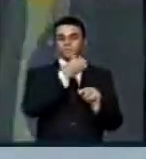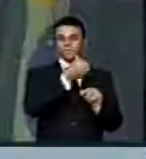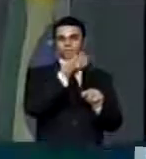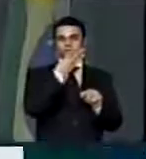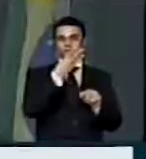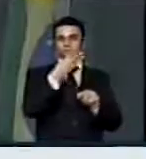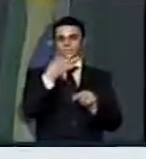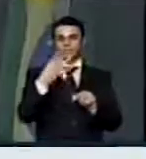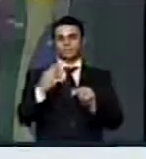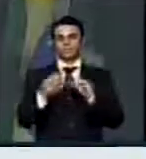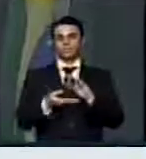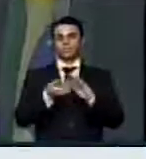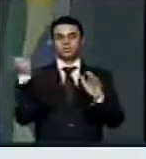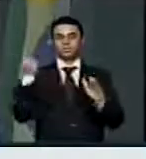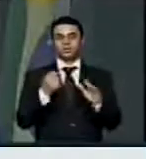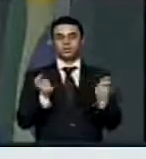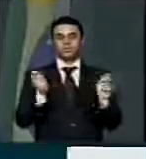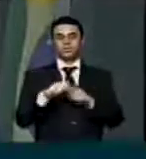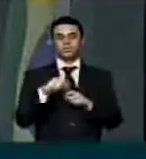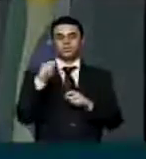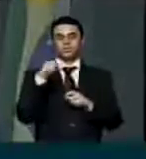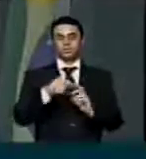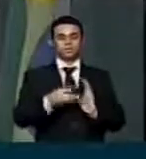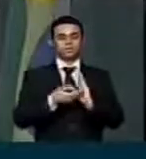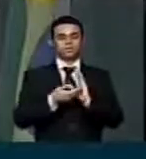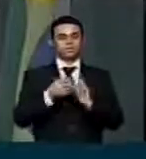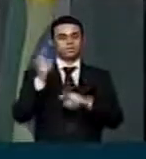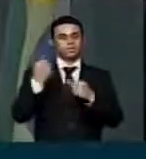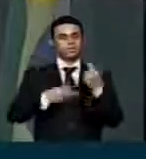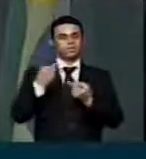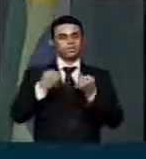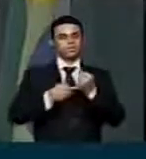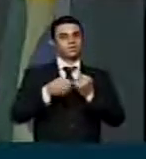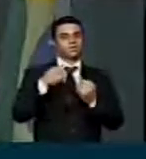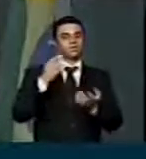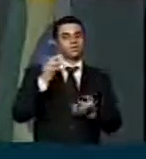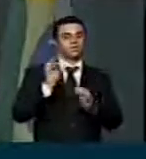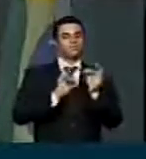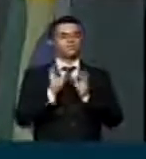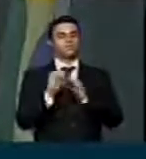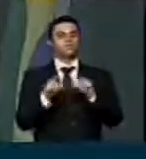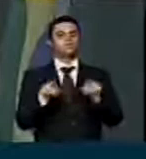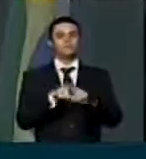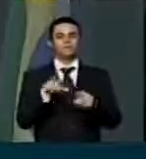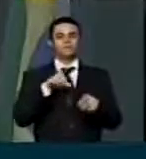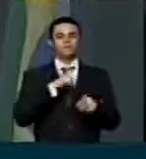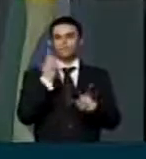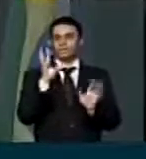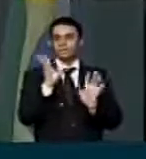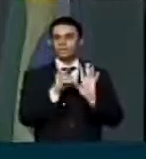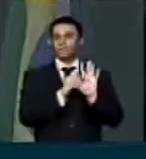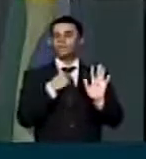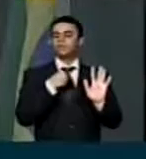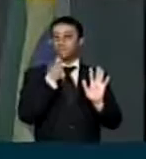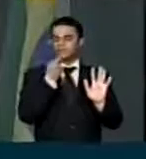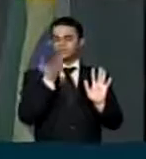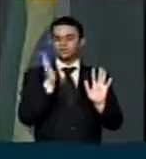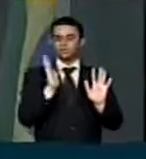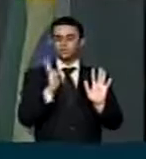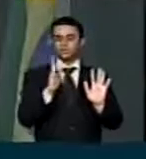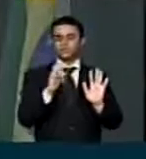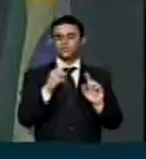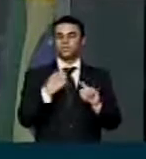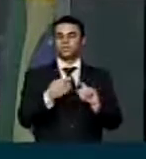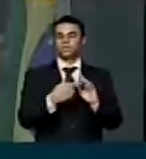e tirando a possibilidade dessa casa de debater o reajuste. Tem, inclusive, uma emenda de minha autoria que ao invés de 4